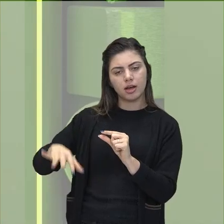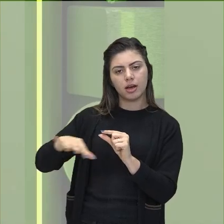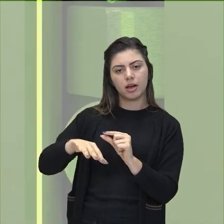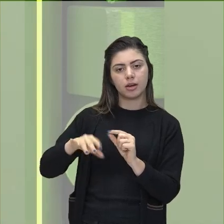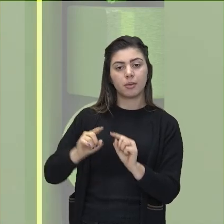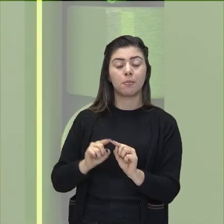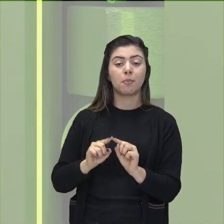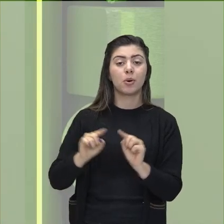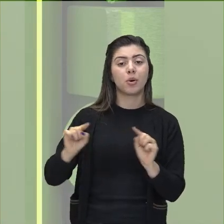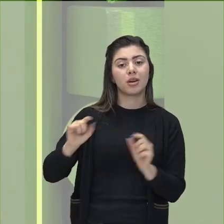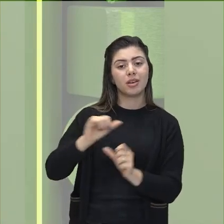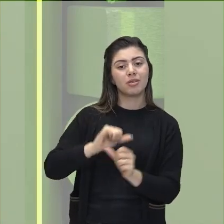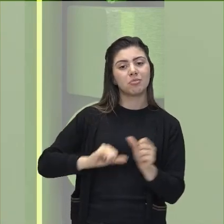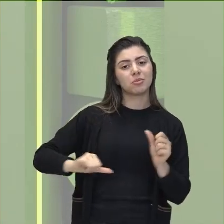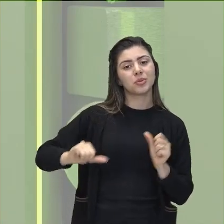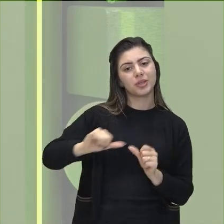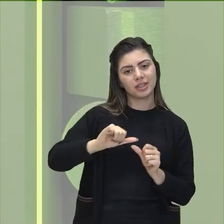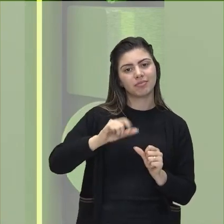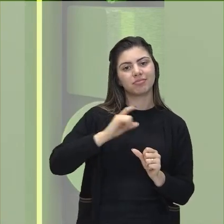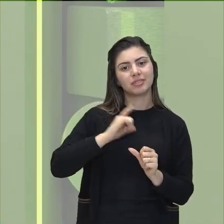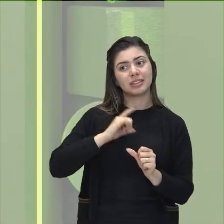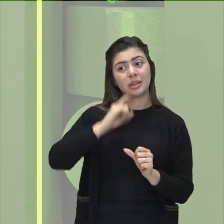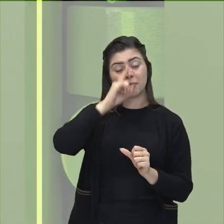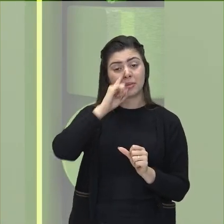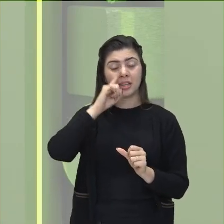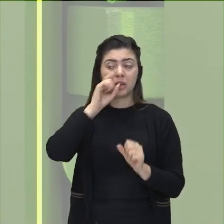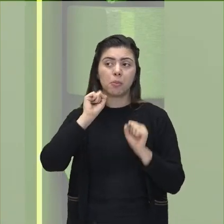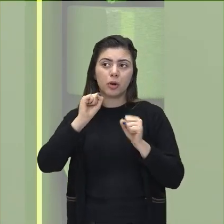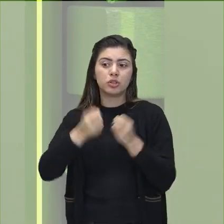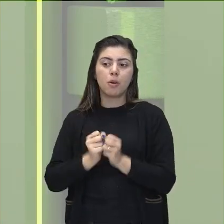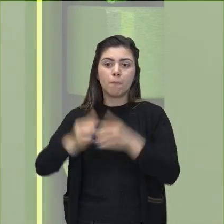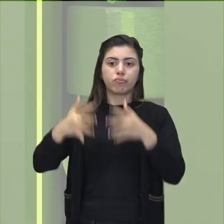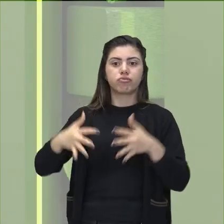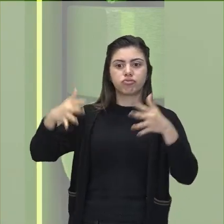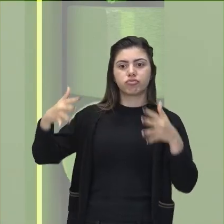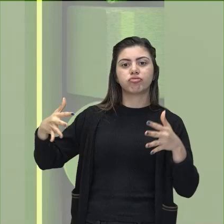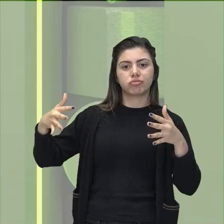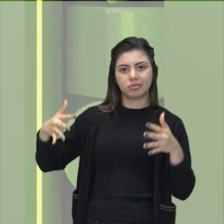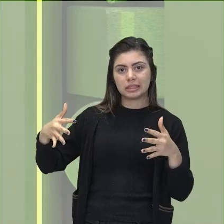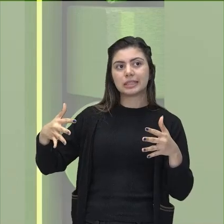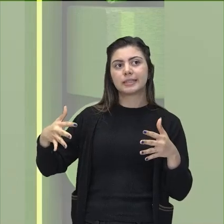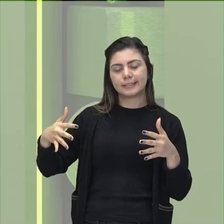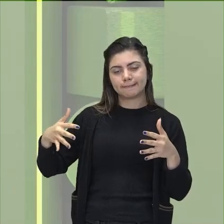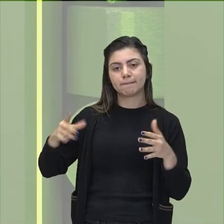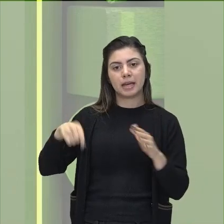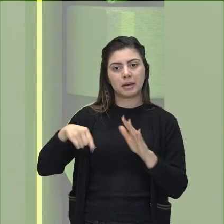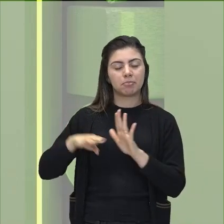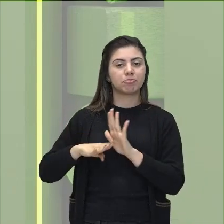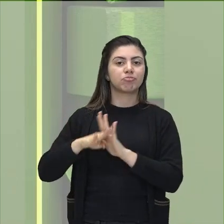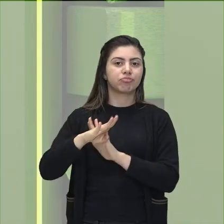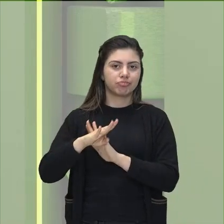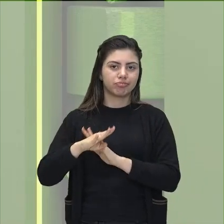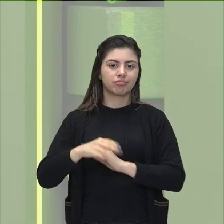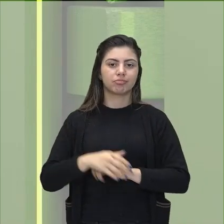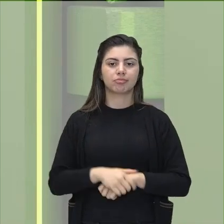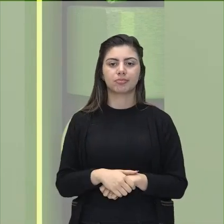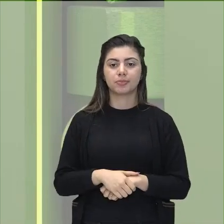em contrapartida, o perigo de uma explosão ou de um acidente nuclear é muito maior, não é? A hidrelétrica,